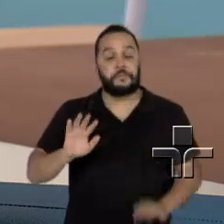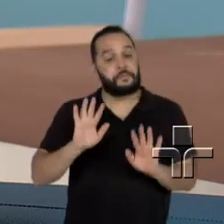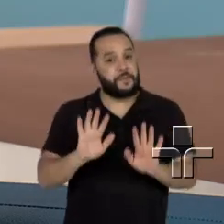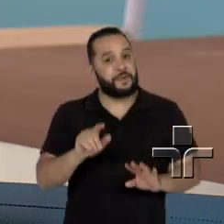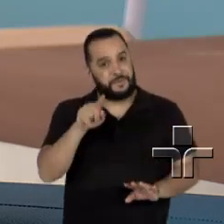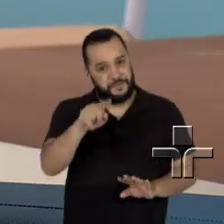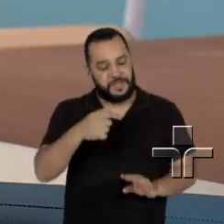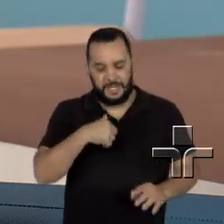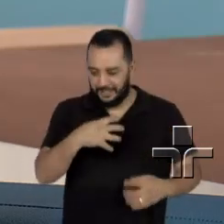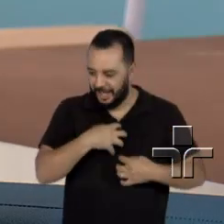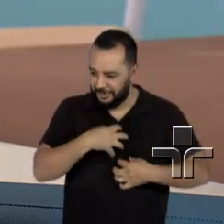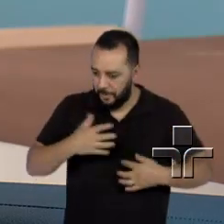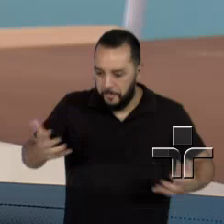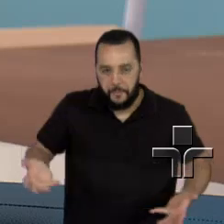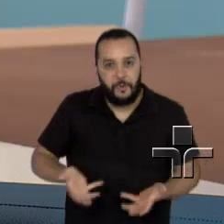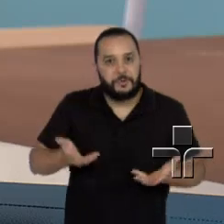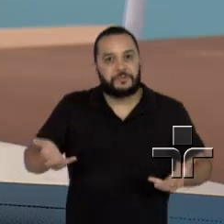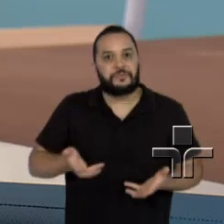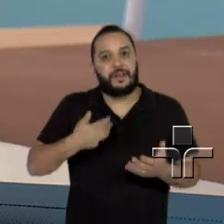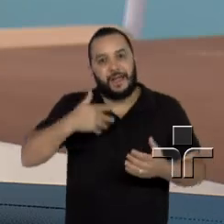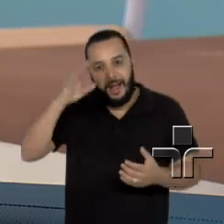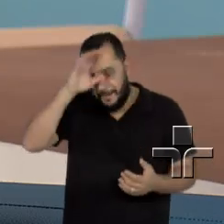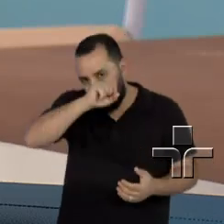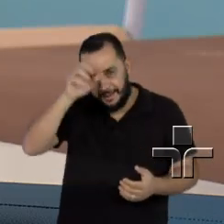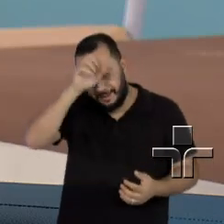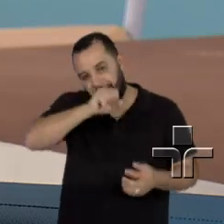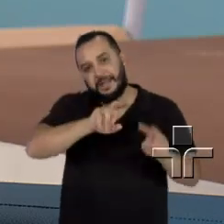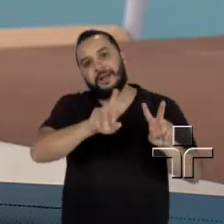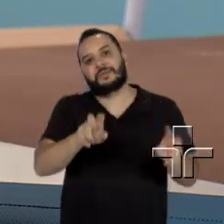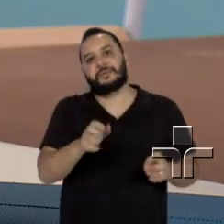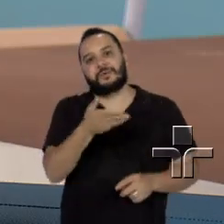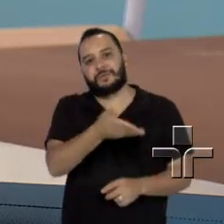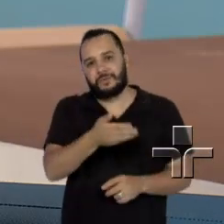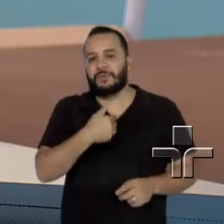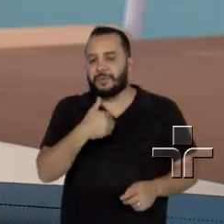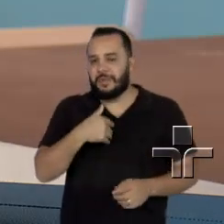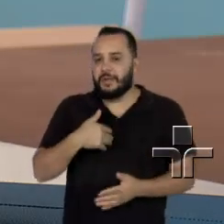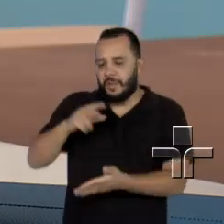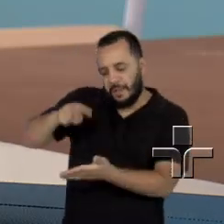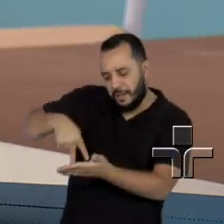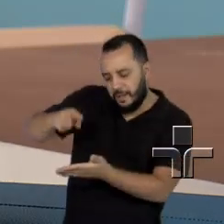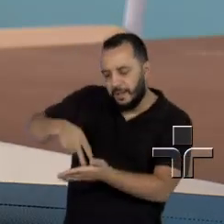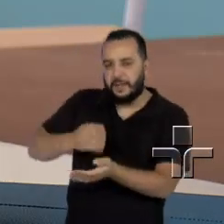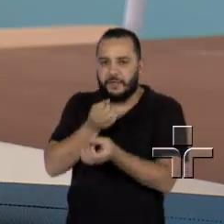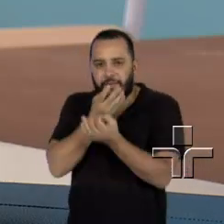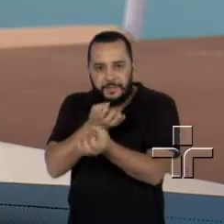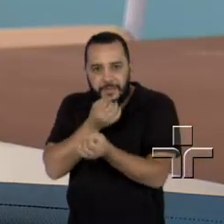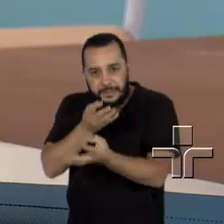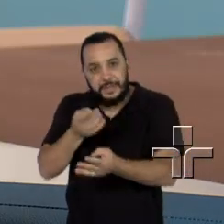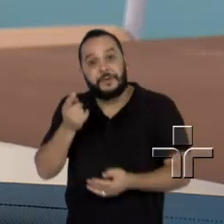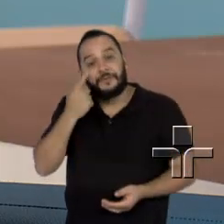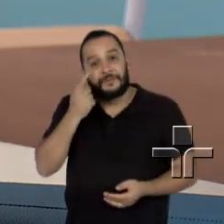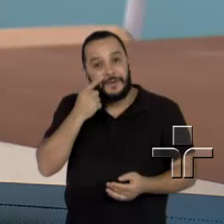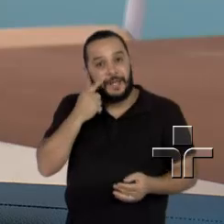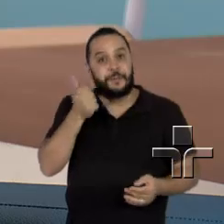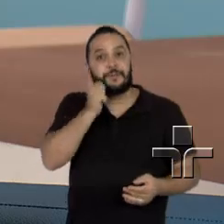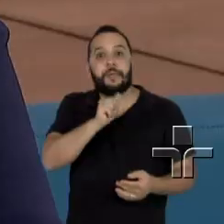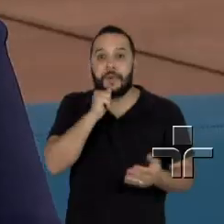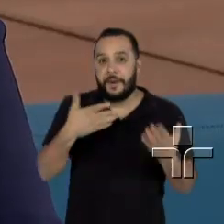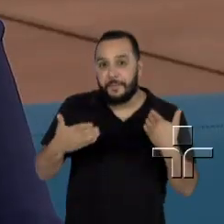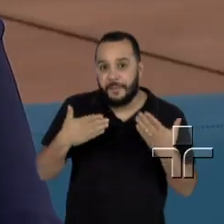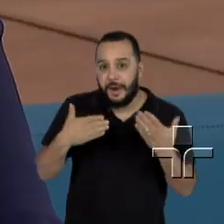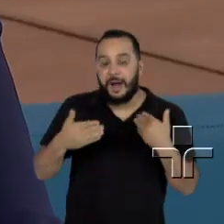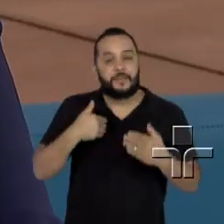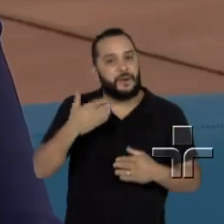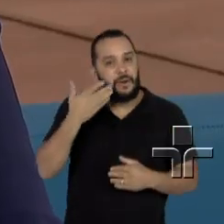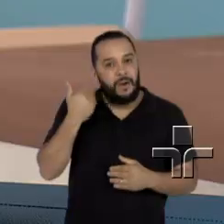vez mais motivada a ler sobre isso. Então, eu procuro ler, me informar, ver o programa. Tudo que